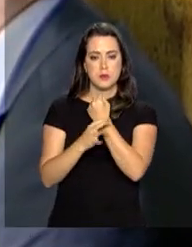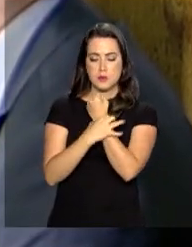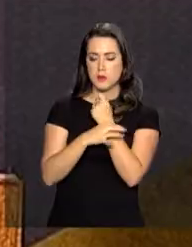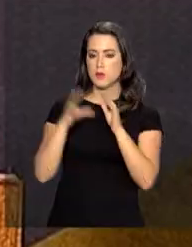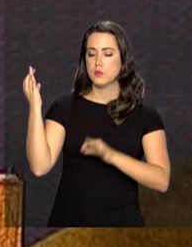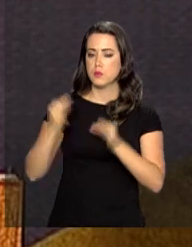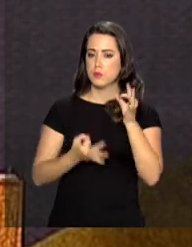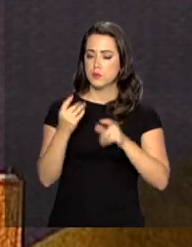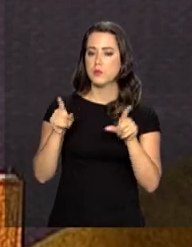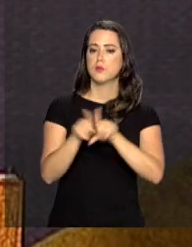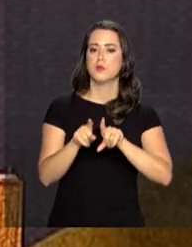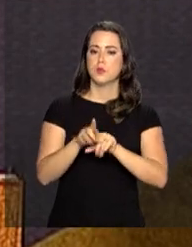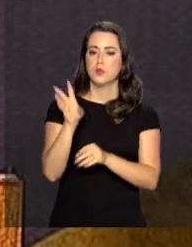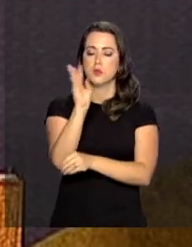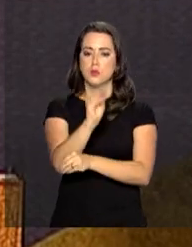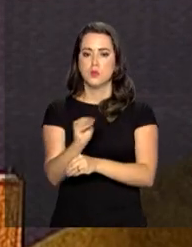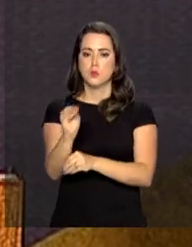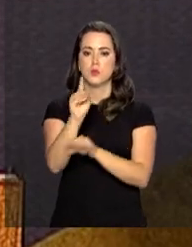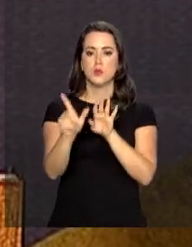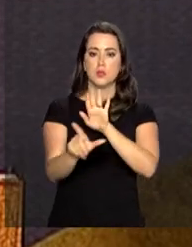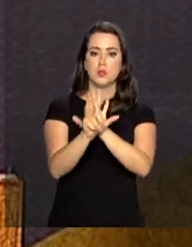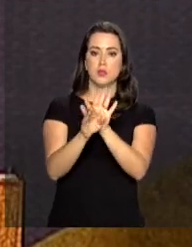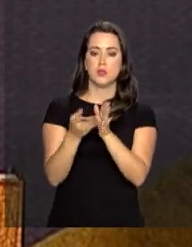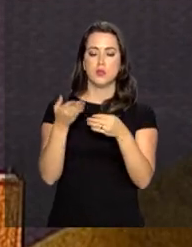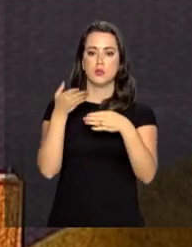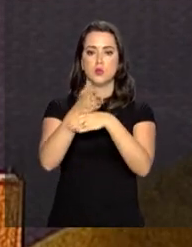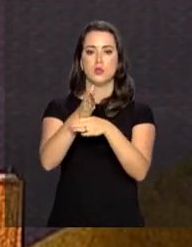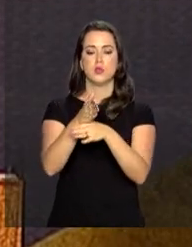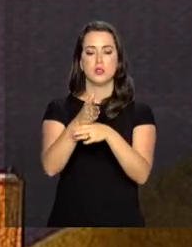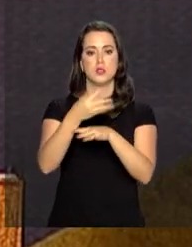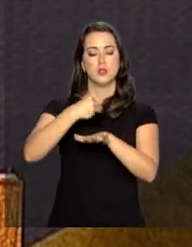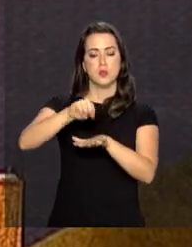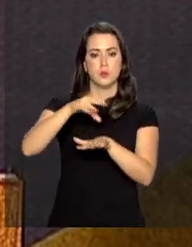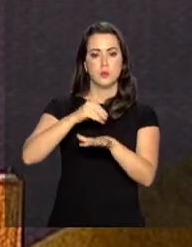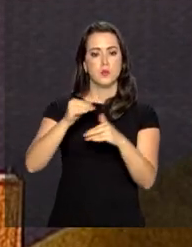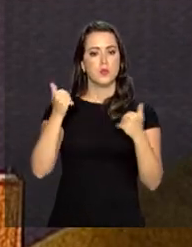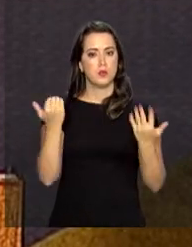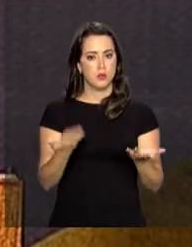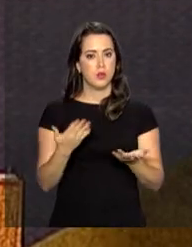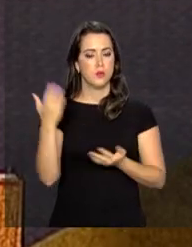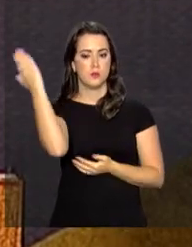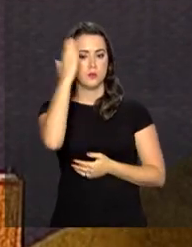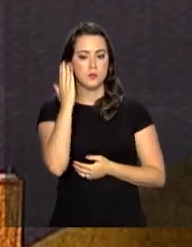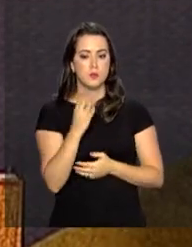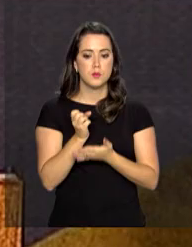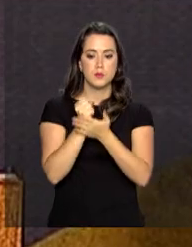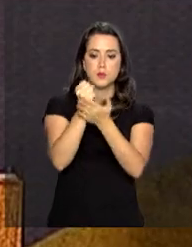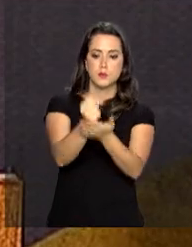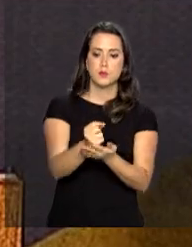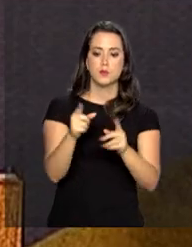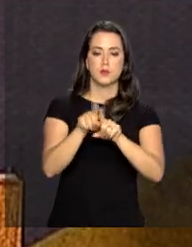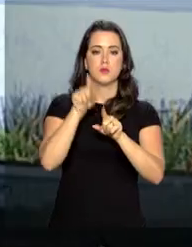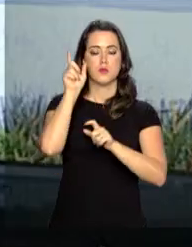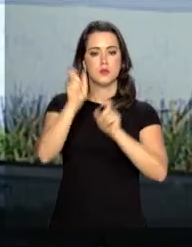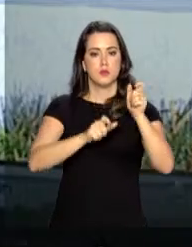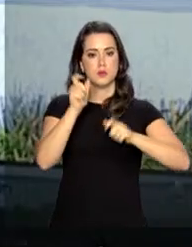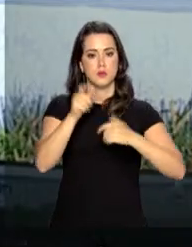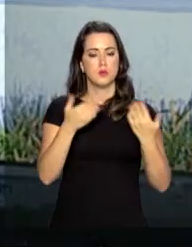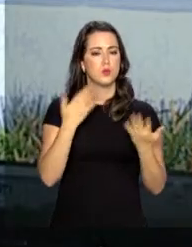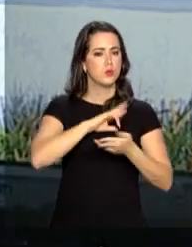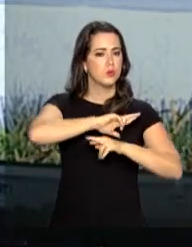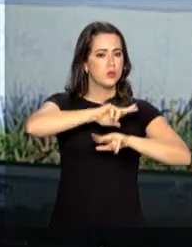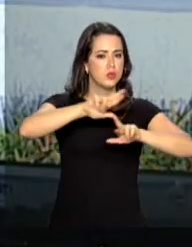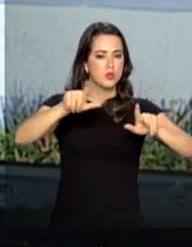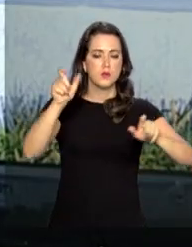do país, além de atender a lei de acesso à informação. Segundo ela, o Brasil está oferecendo de forma gratuita à população o que